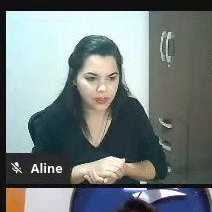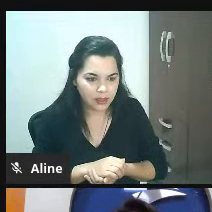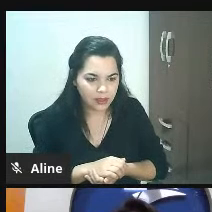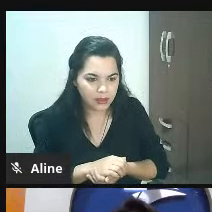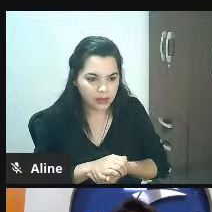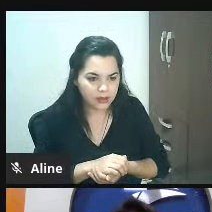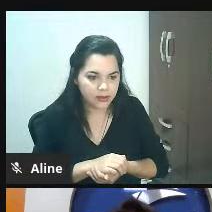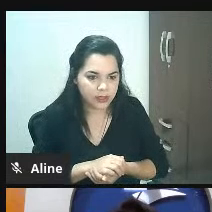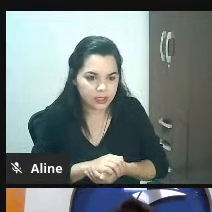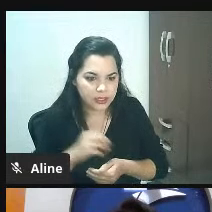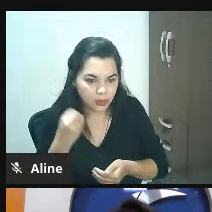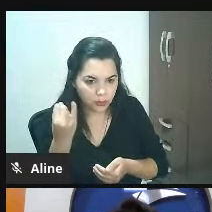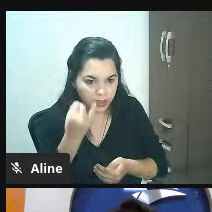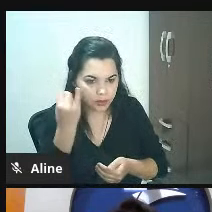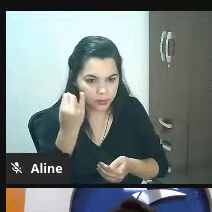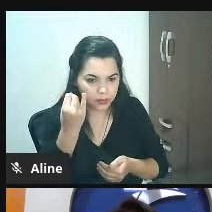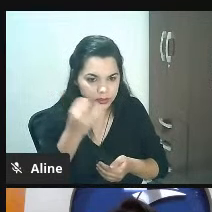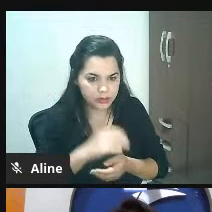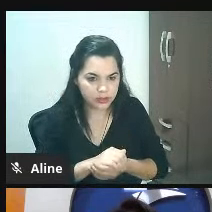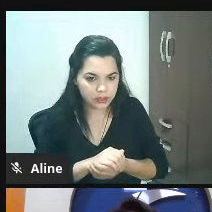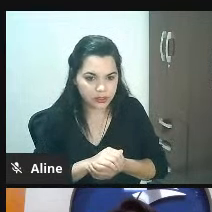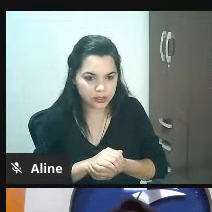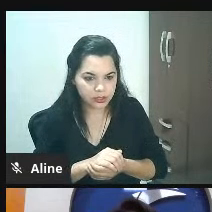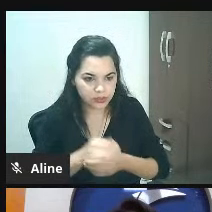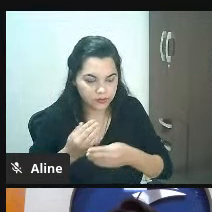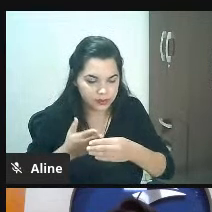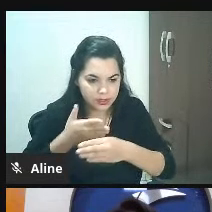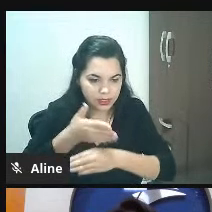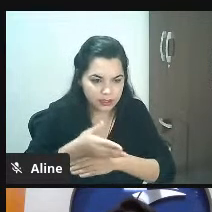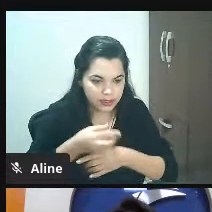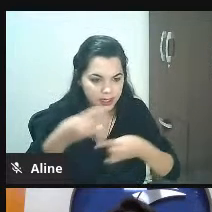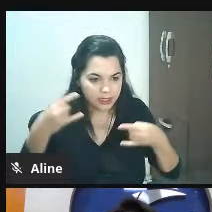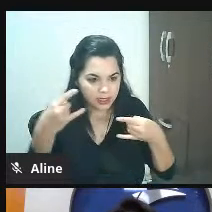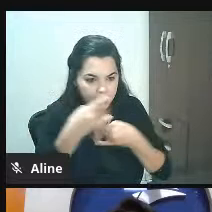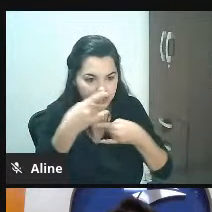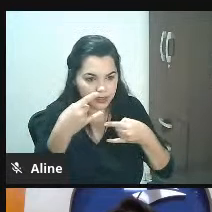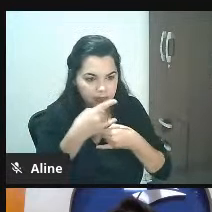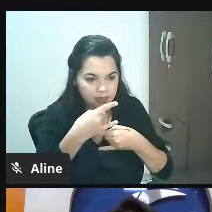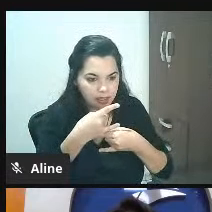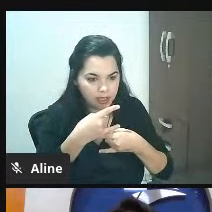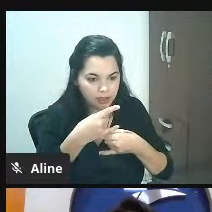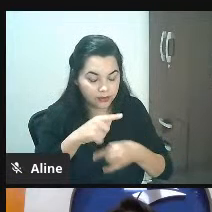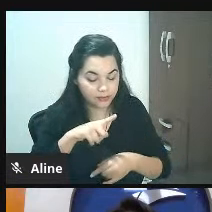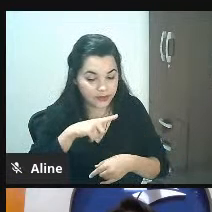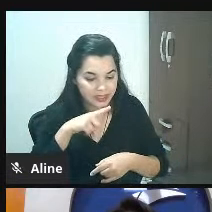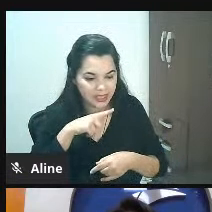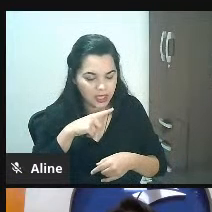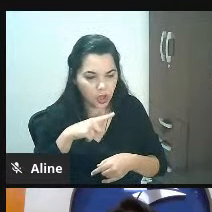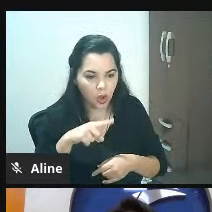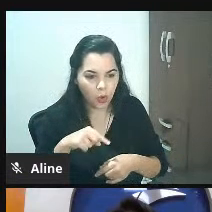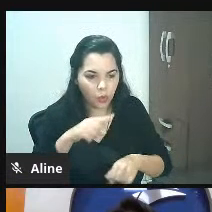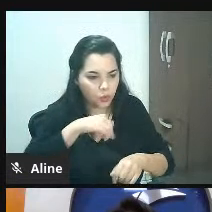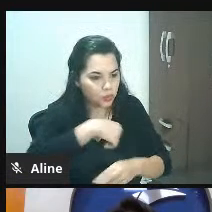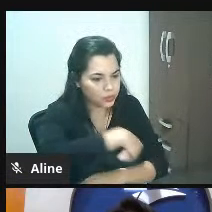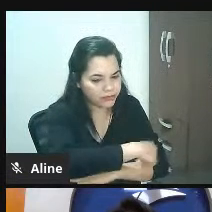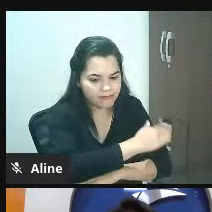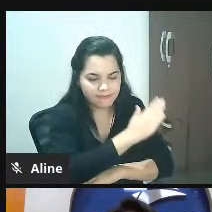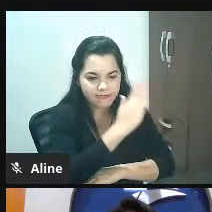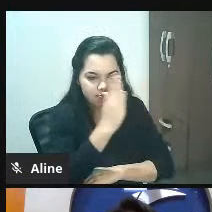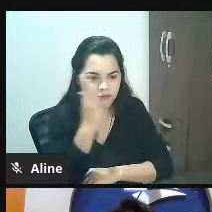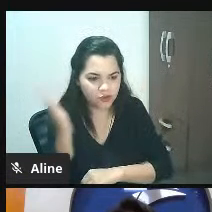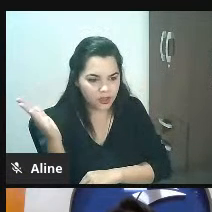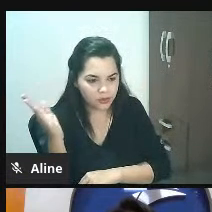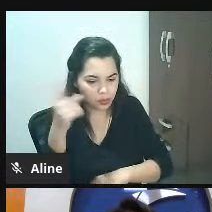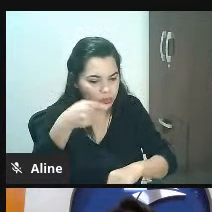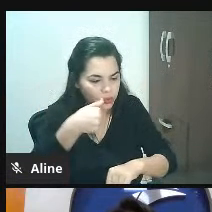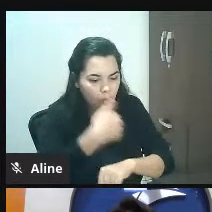é importantíssimo você ir lá na aba lives você vai ver 24 horas tem gente vendendo essa pessoa aí que eu estou mostrando aí agora